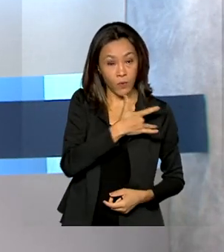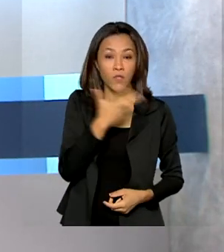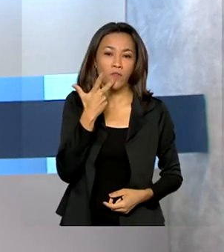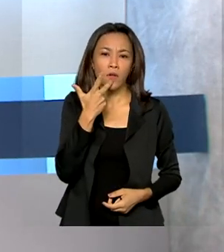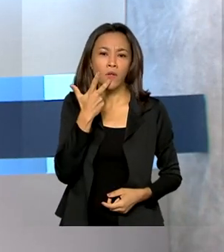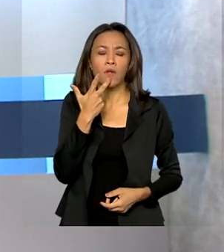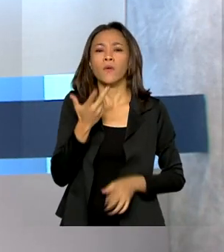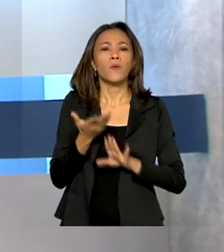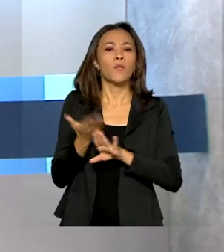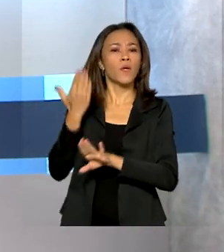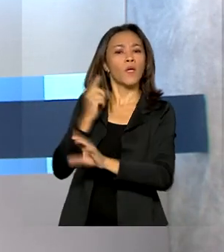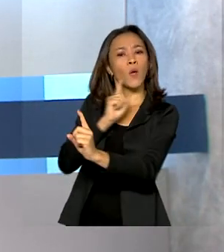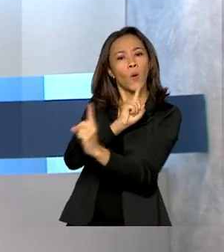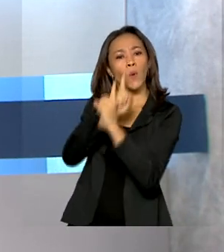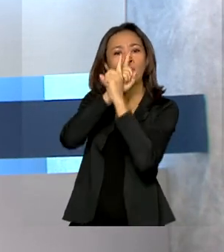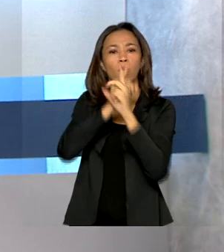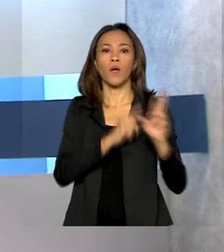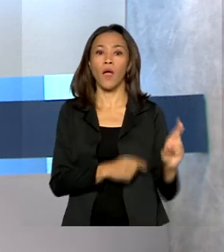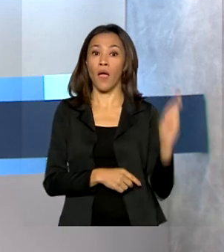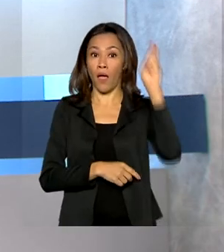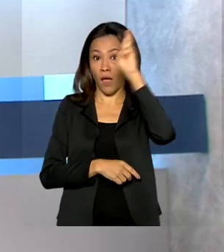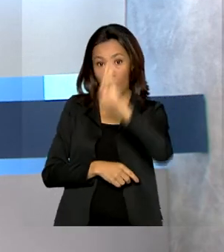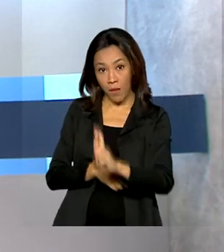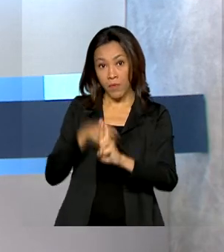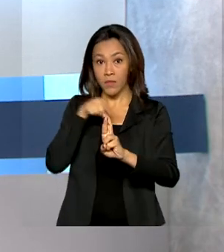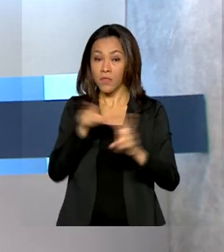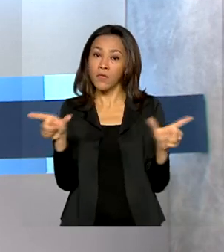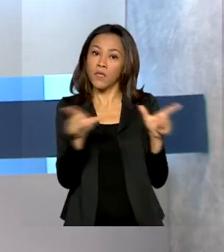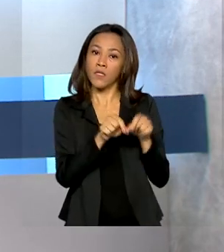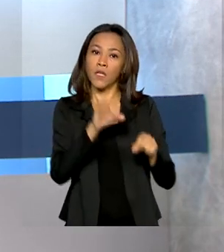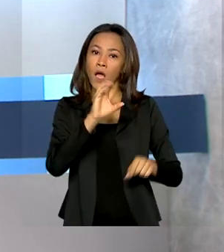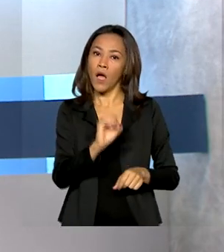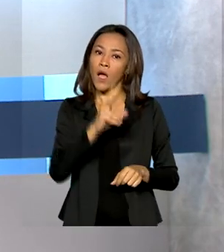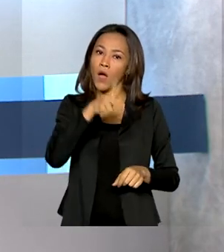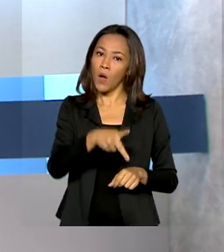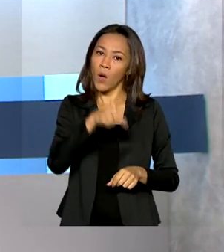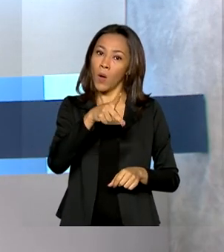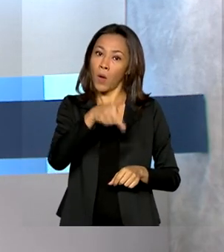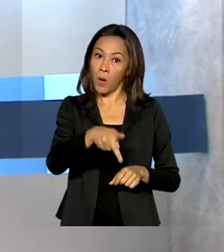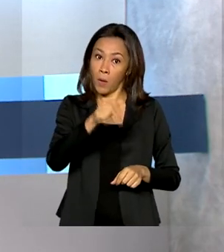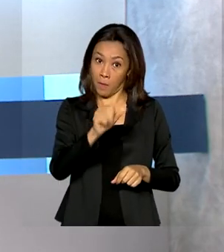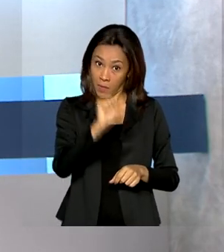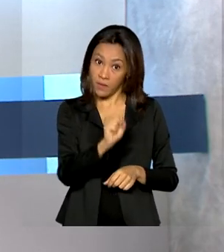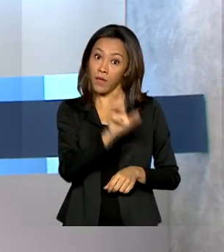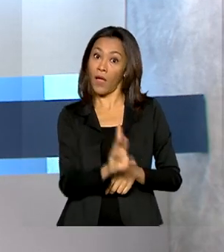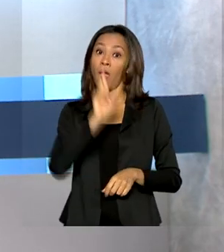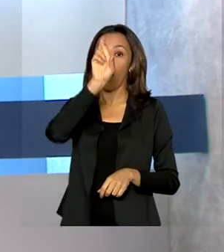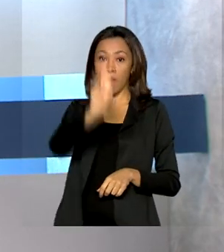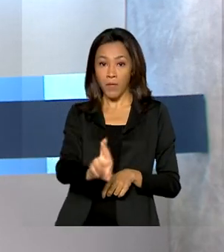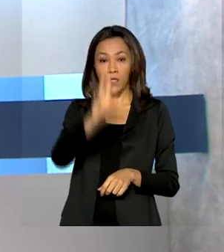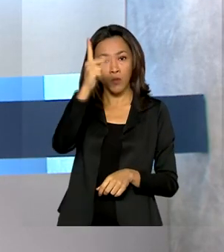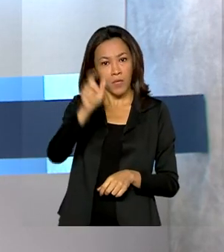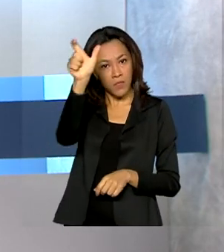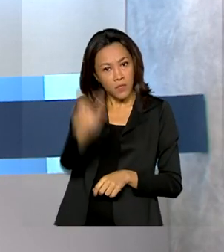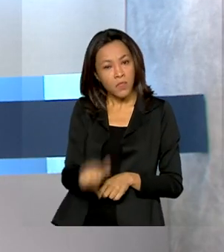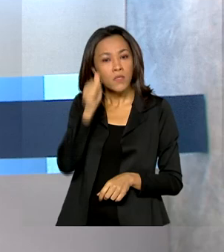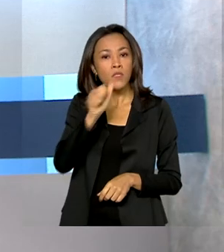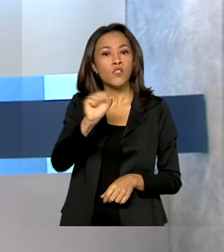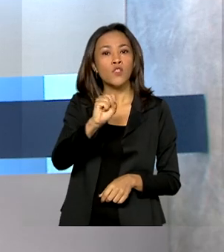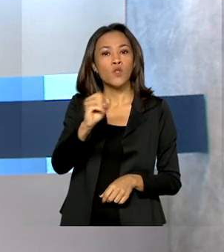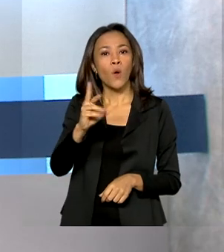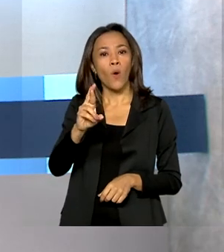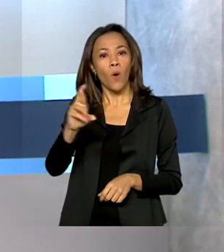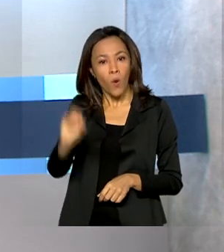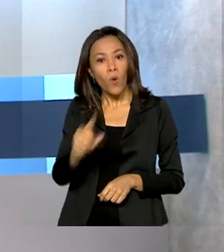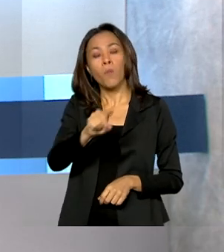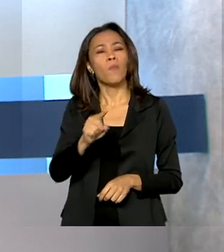-se na última sexta-feira com a representante da Organização Pan-Americana da Saúde no Brasil, Socorro Gross, para tratar das ações de enfrentamento à